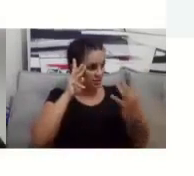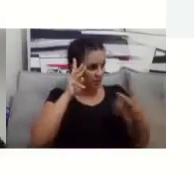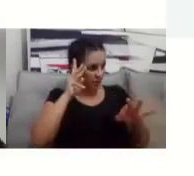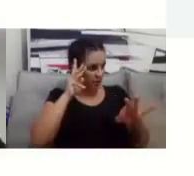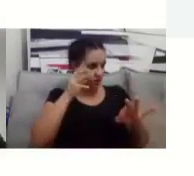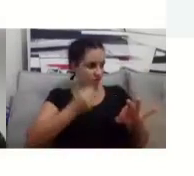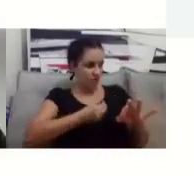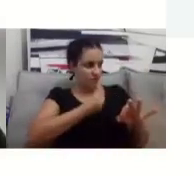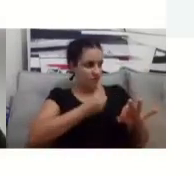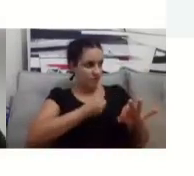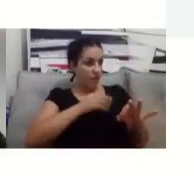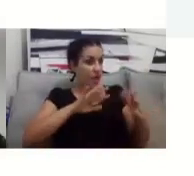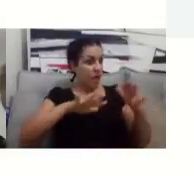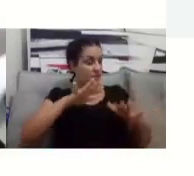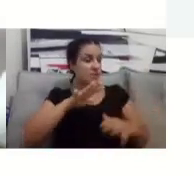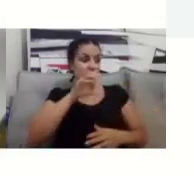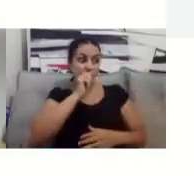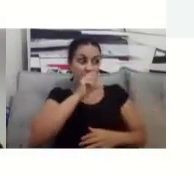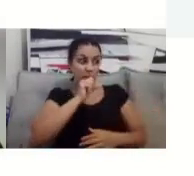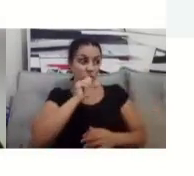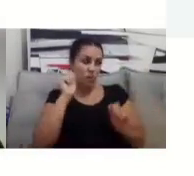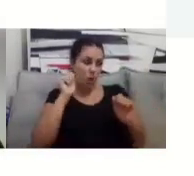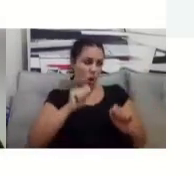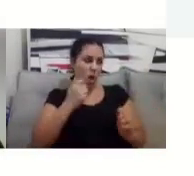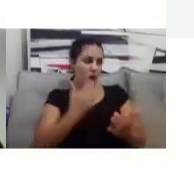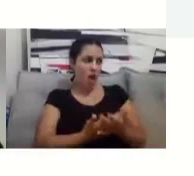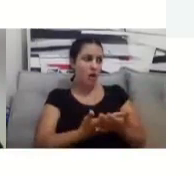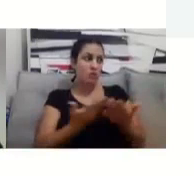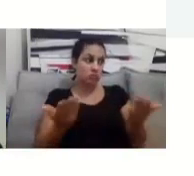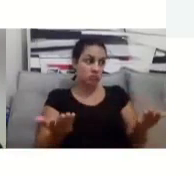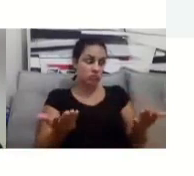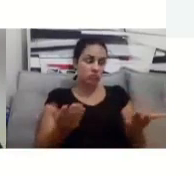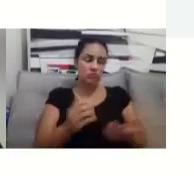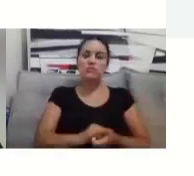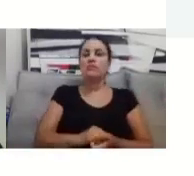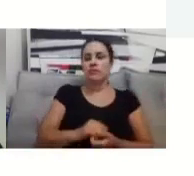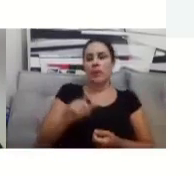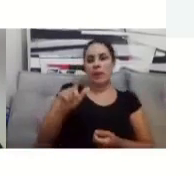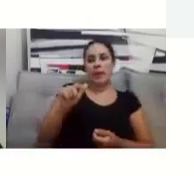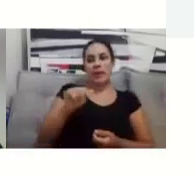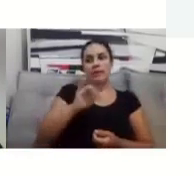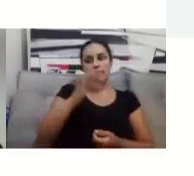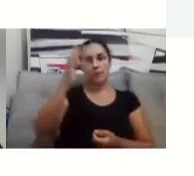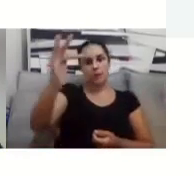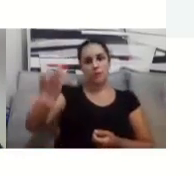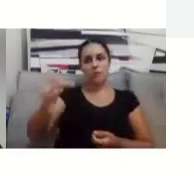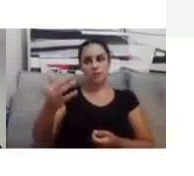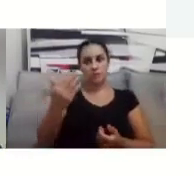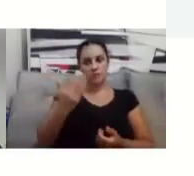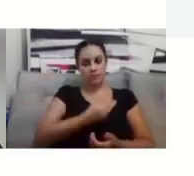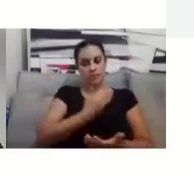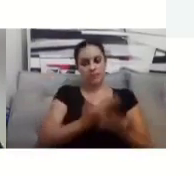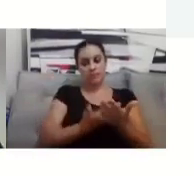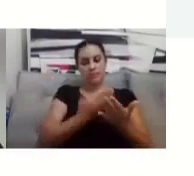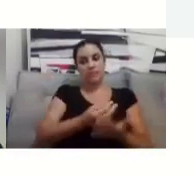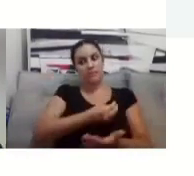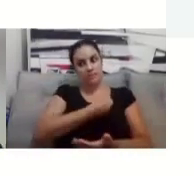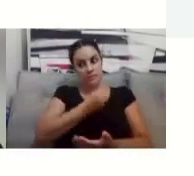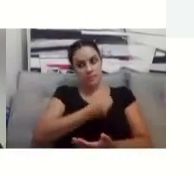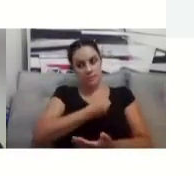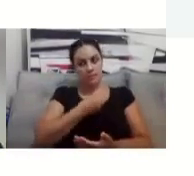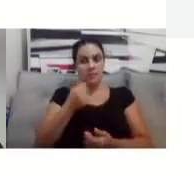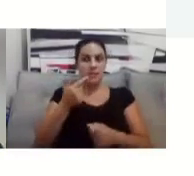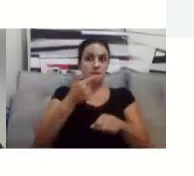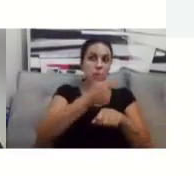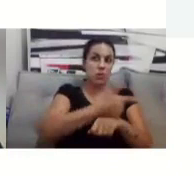sábados também, né? É, quando voltar presencial, primeiro e segundo período, olha só, o primeiro